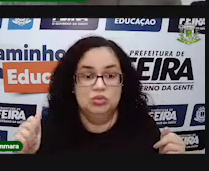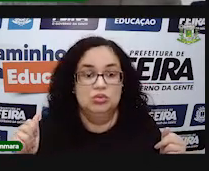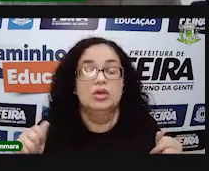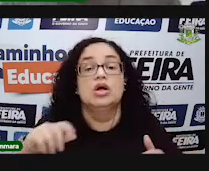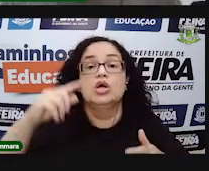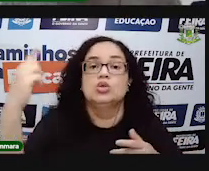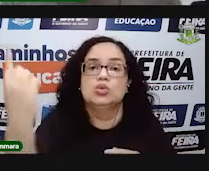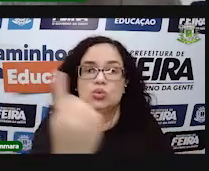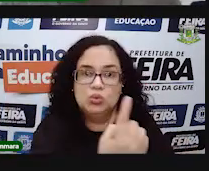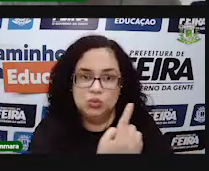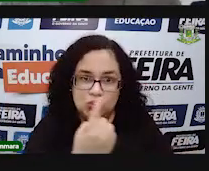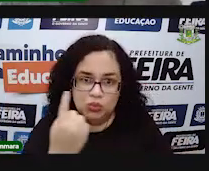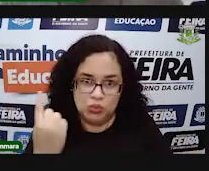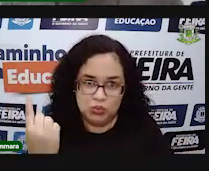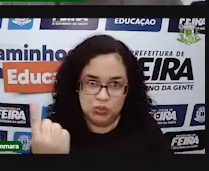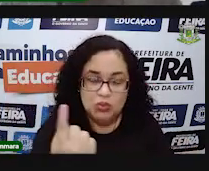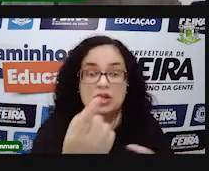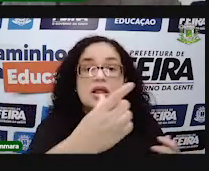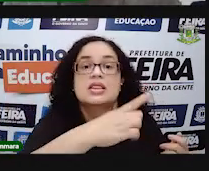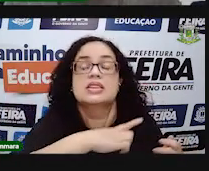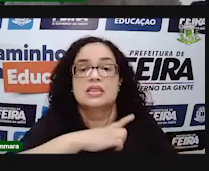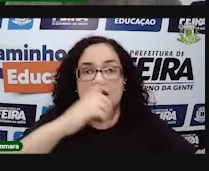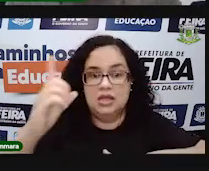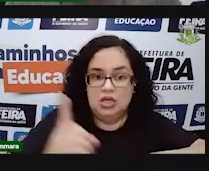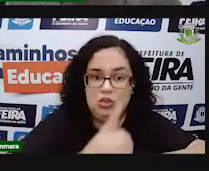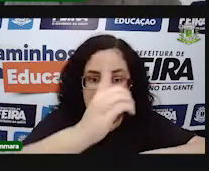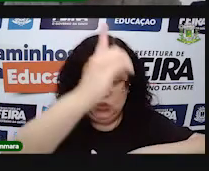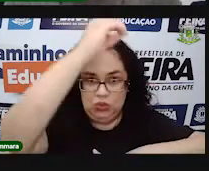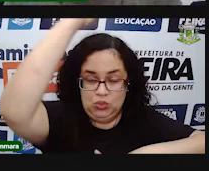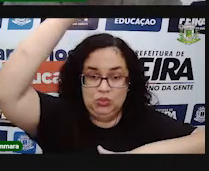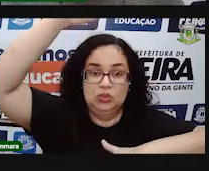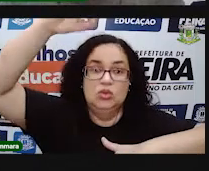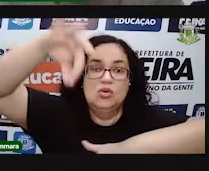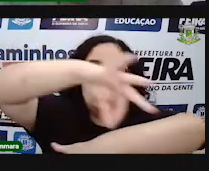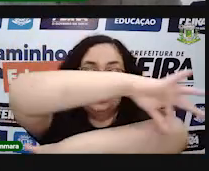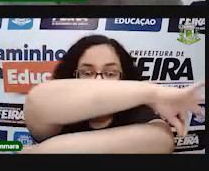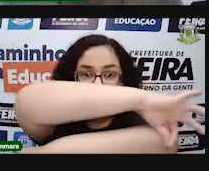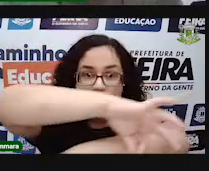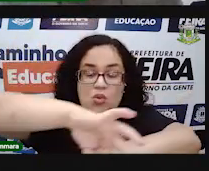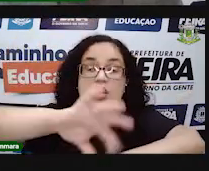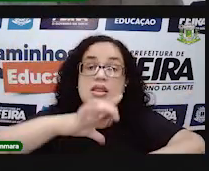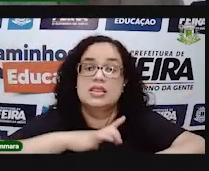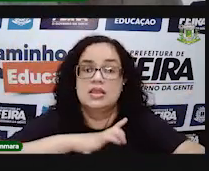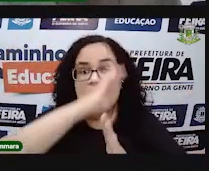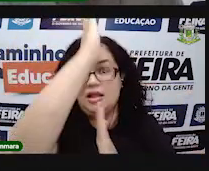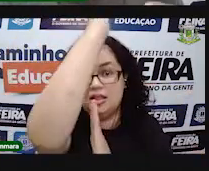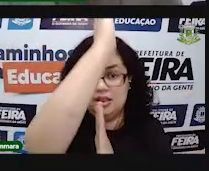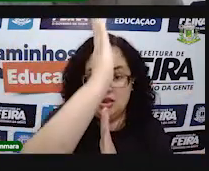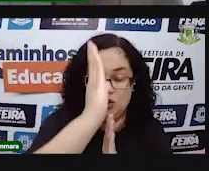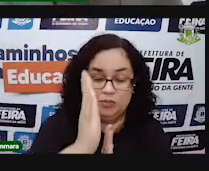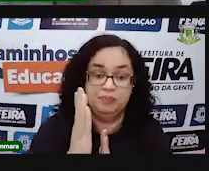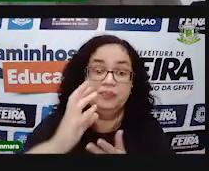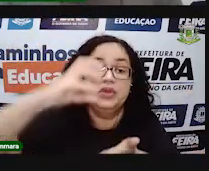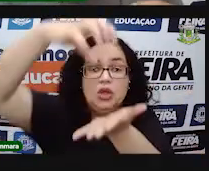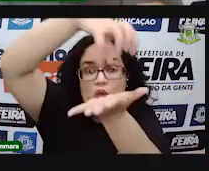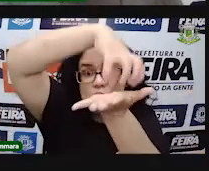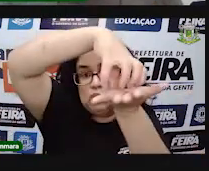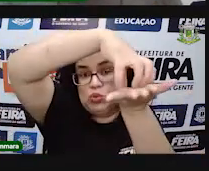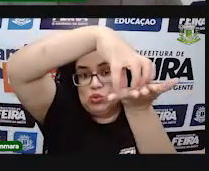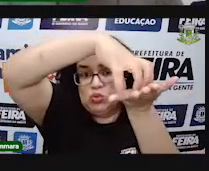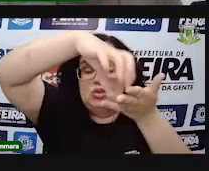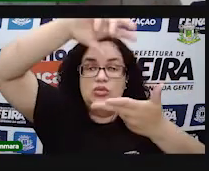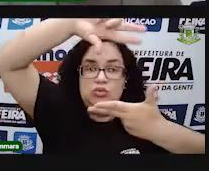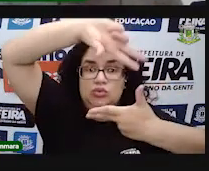tem uma forma. Tudo à nossa volta tem uma forma. Tudo à nossa volta tem altura, tem